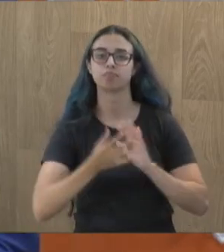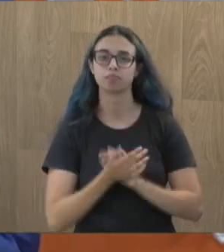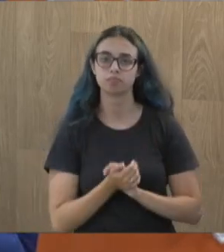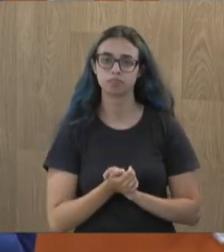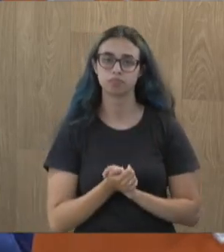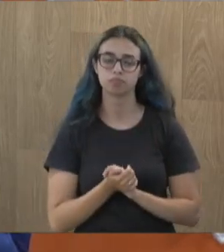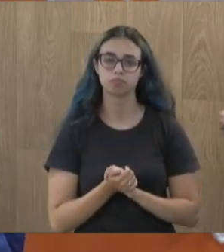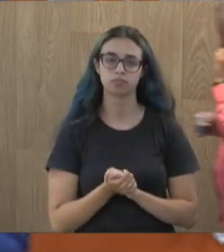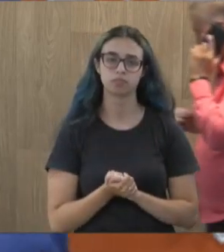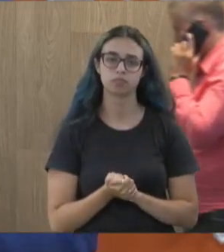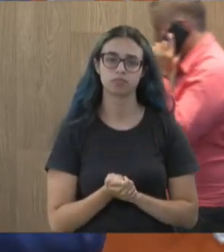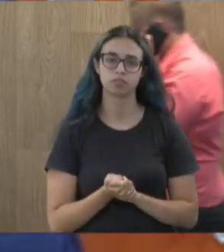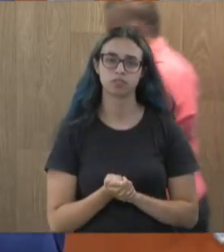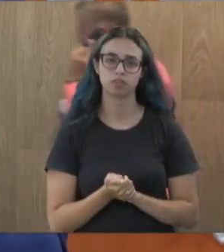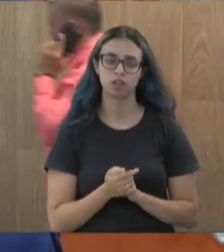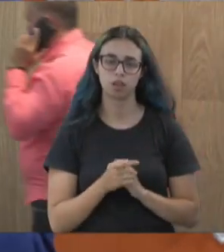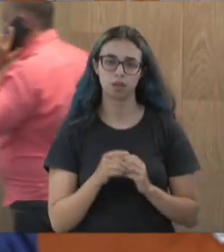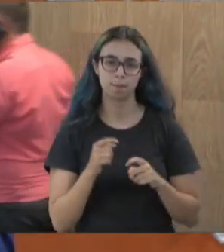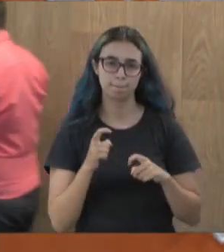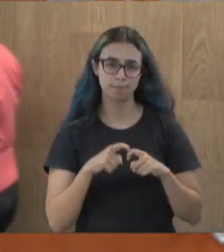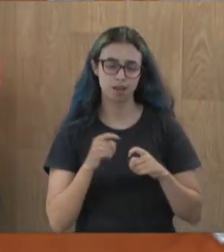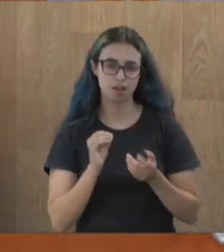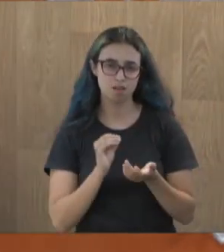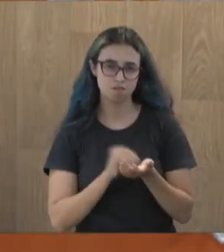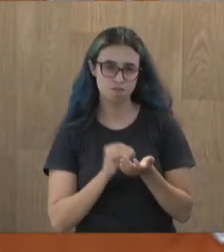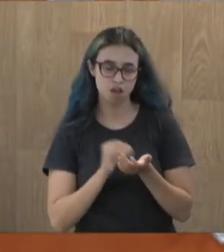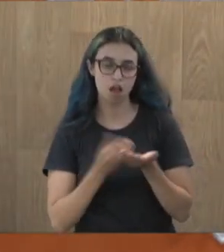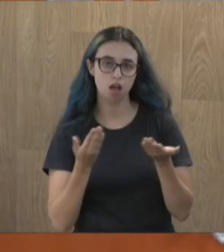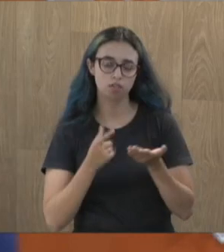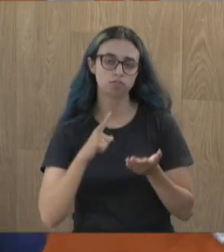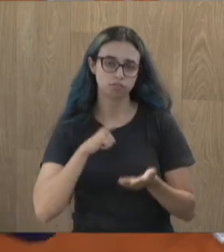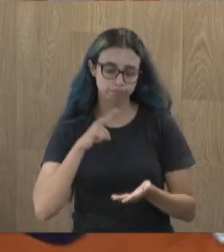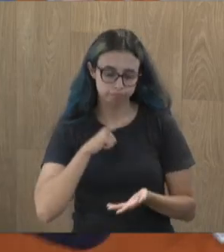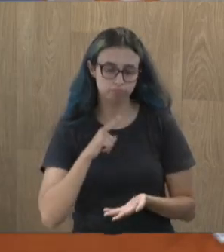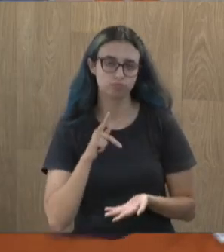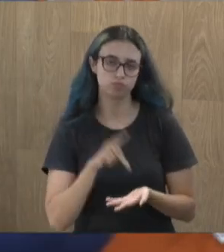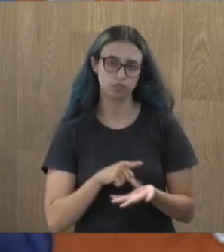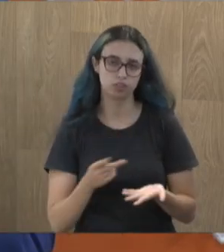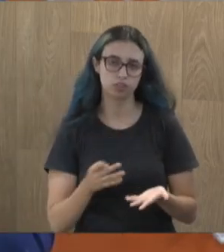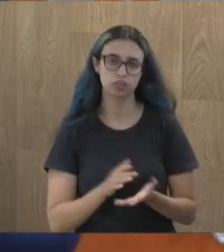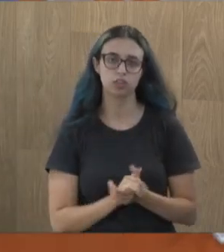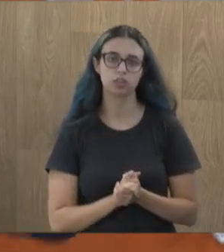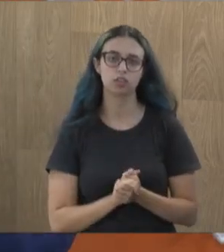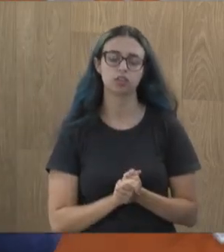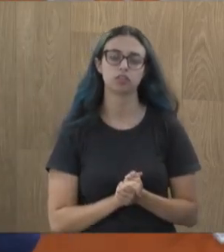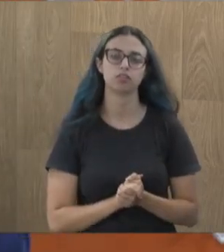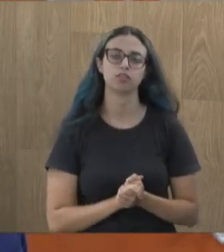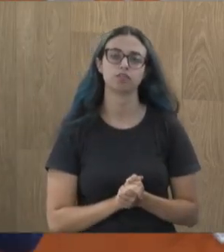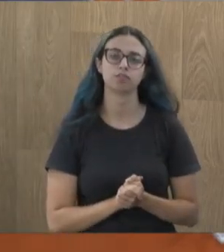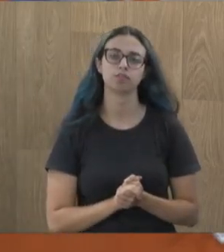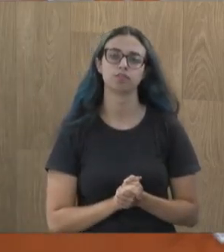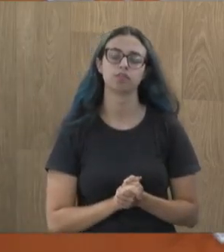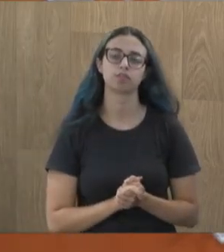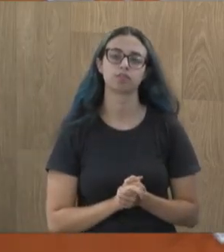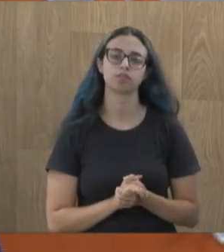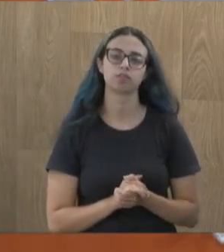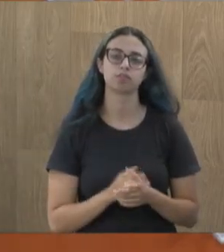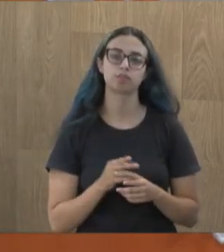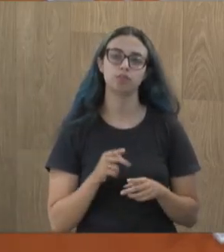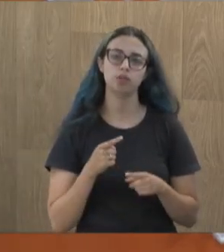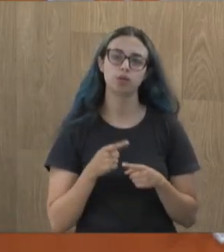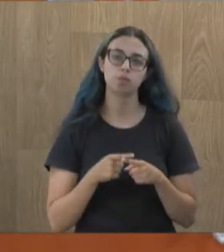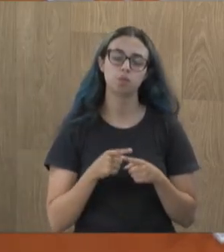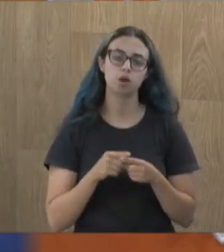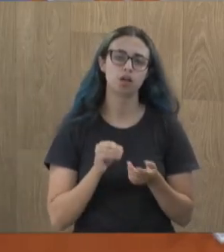dias, que não havia porque o prefeito, o predileto dele, que inclusive eu tenho respeito, o senhor